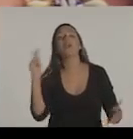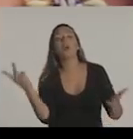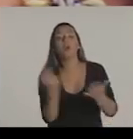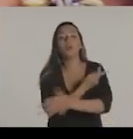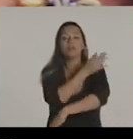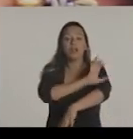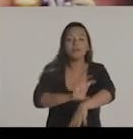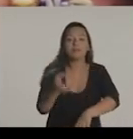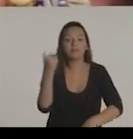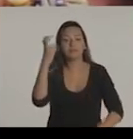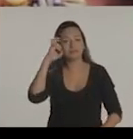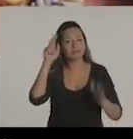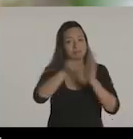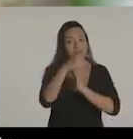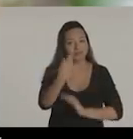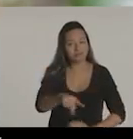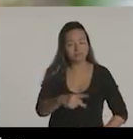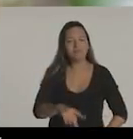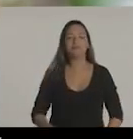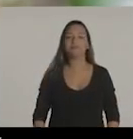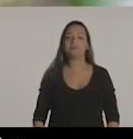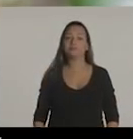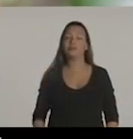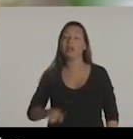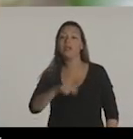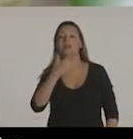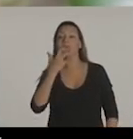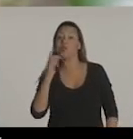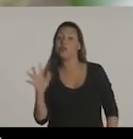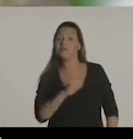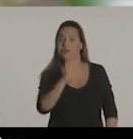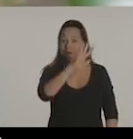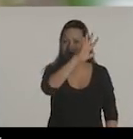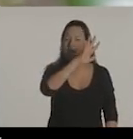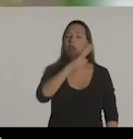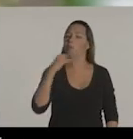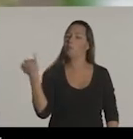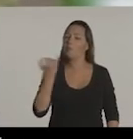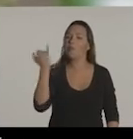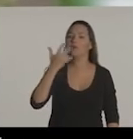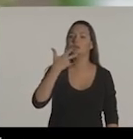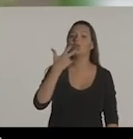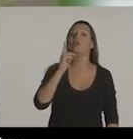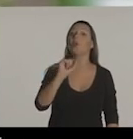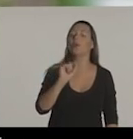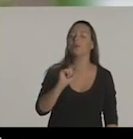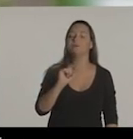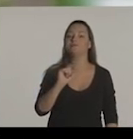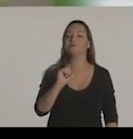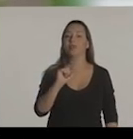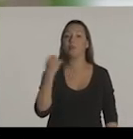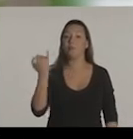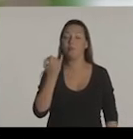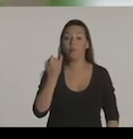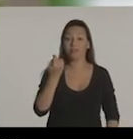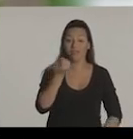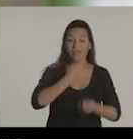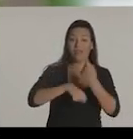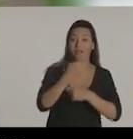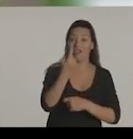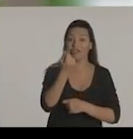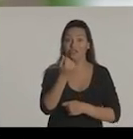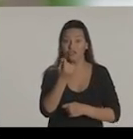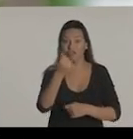conhecimento, não têm esse contato também, né? Você falou de favela, eu acho que tem um dado importante, assim. A movimentação